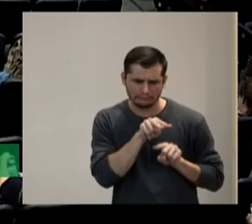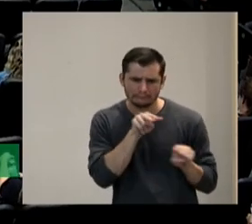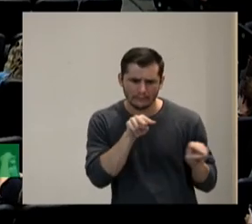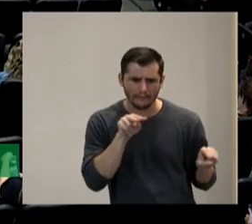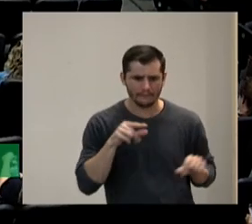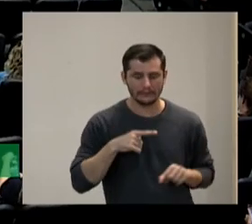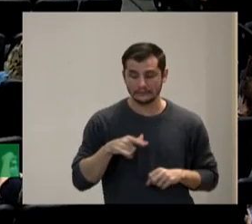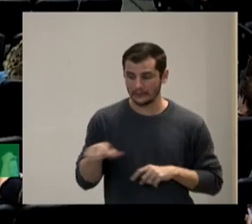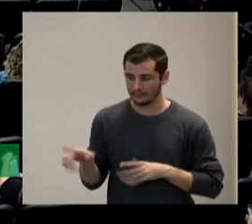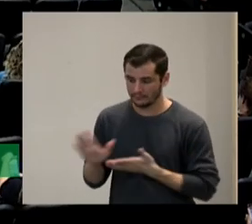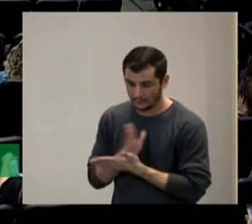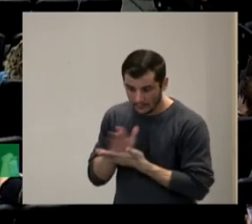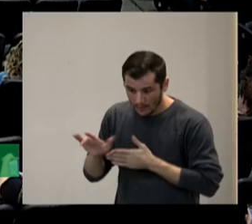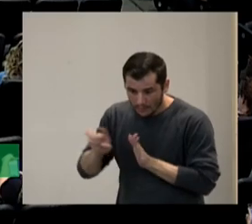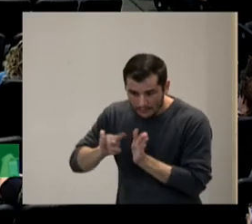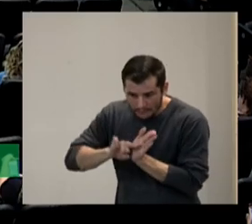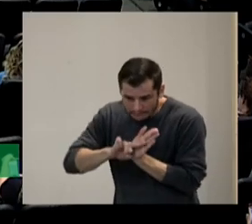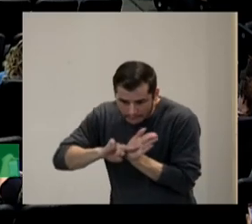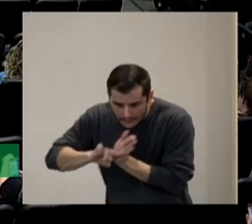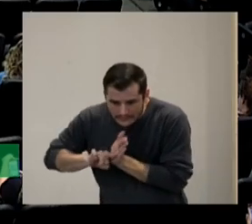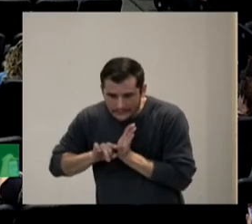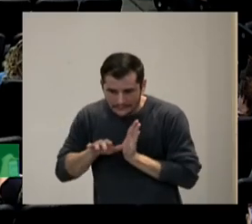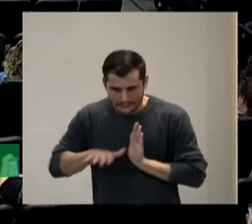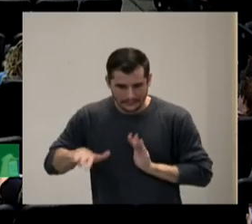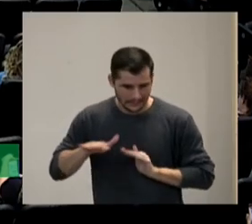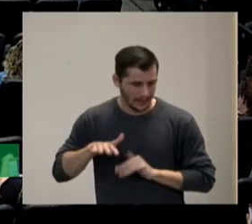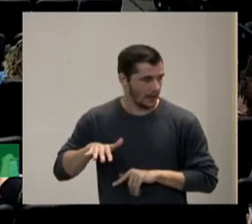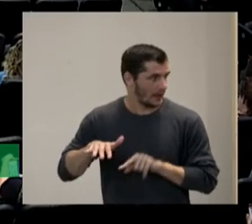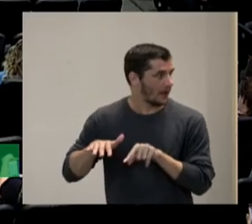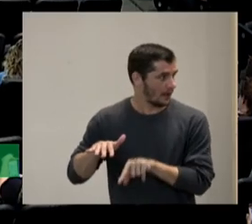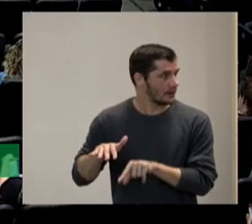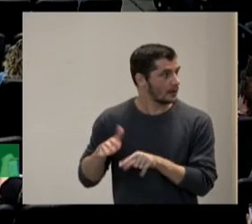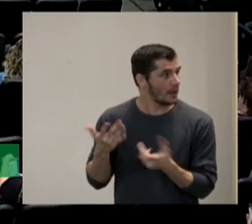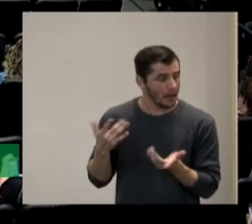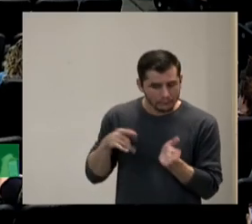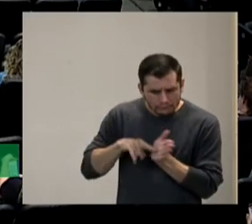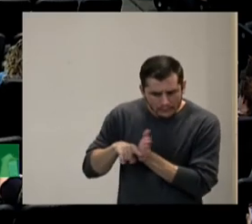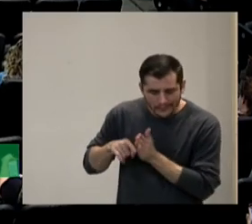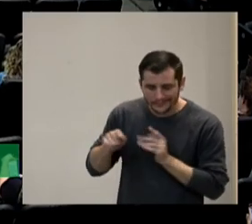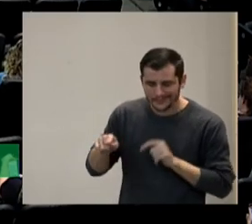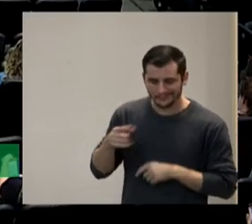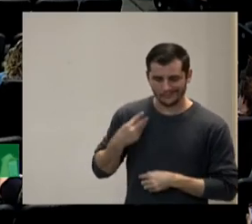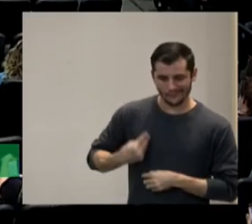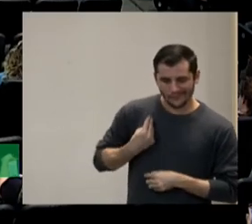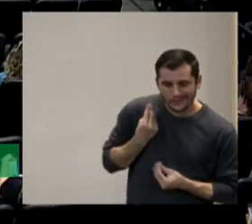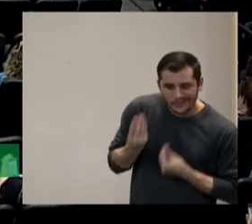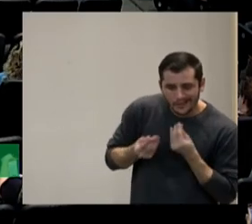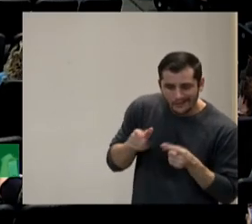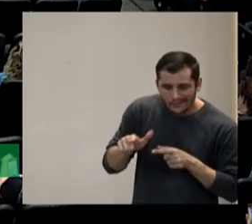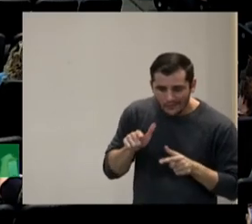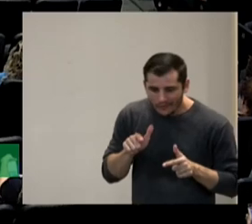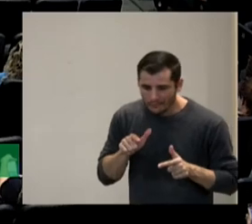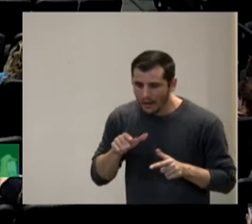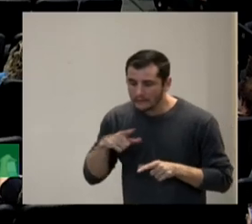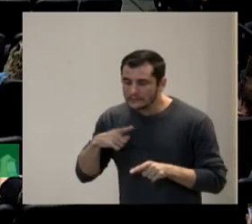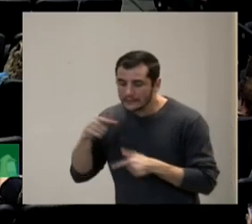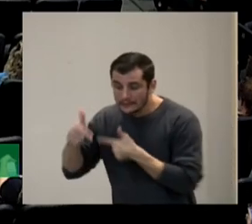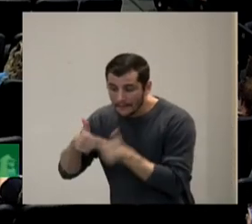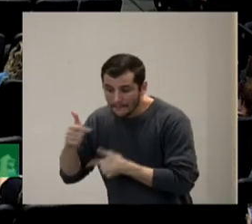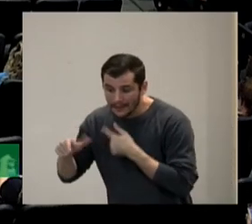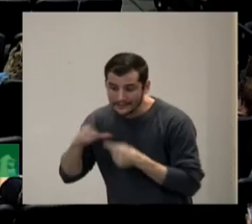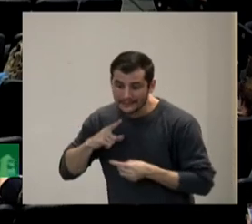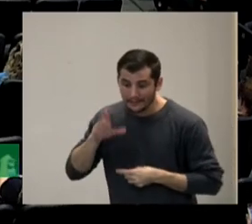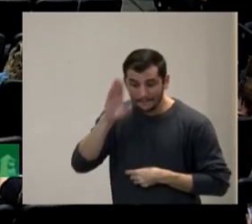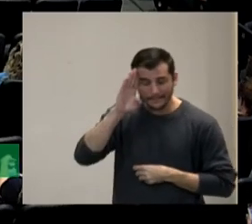pesquisas neste sentido pesquisas mundiais neste sentido do que se está trabalhando o que se está trabalhando são de duas formas fundamentais